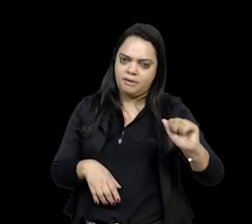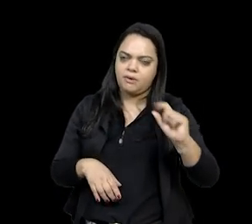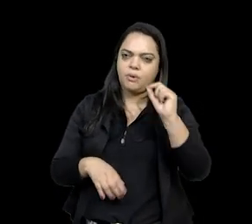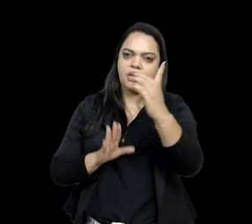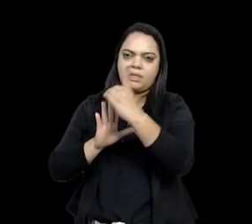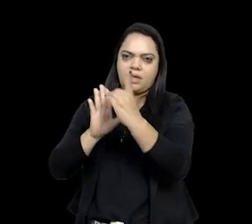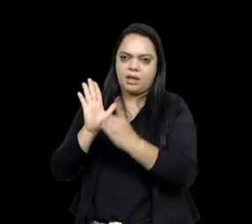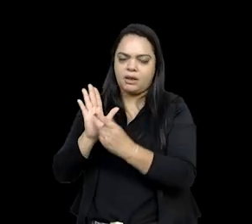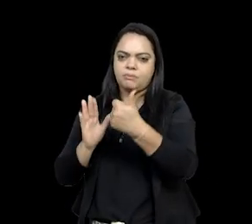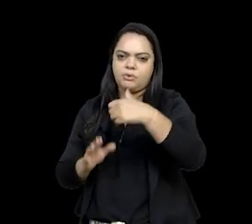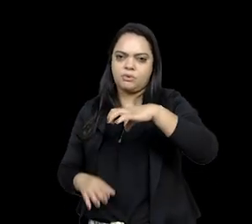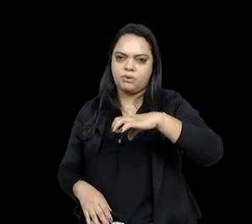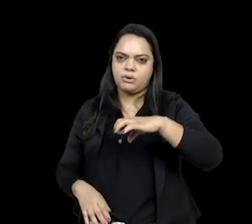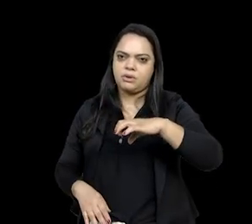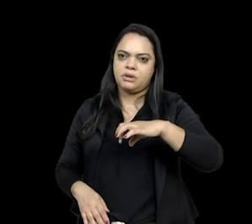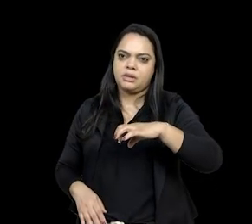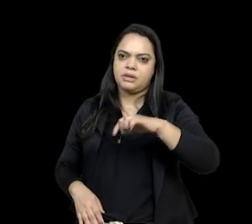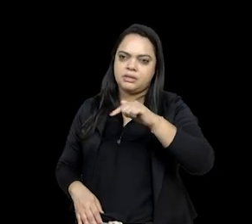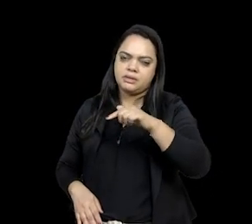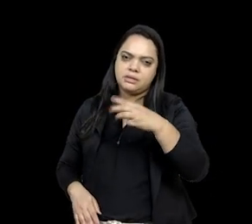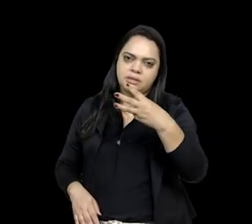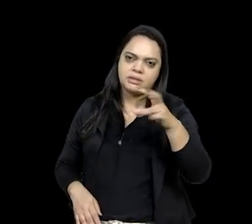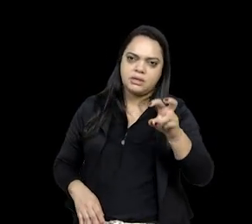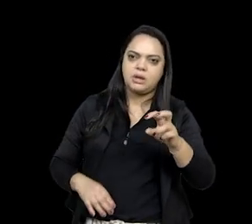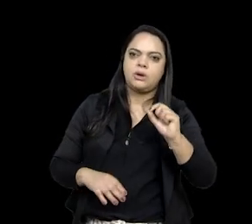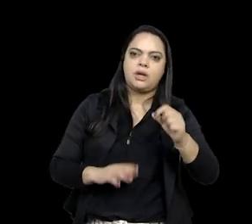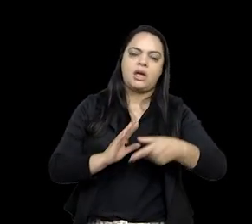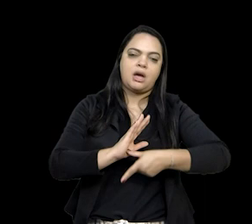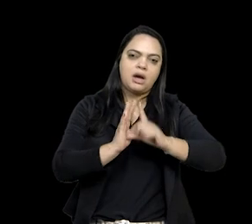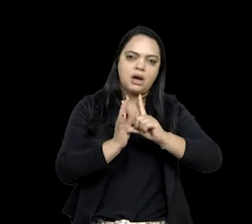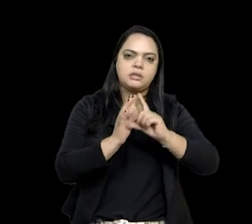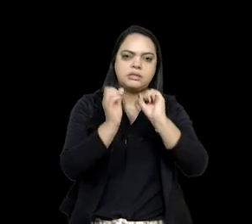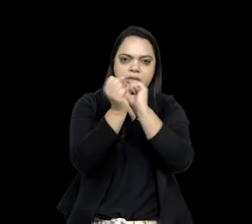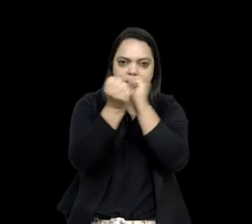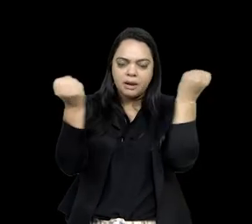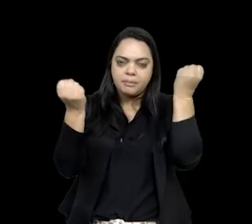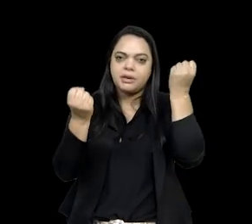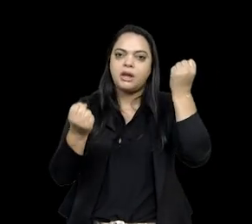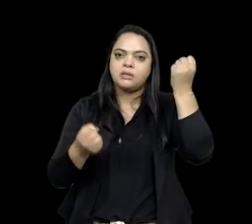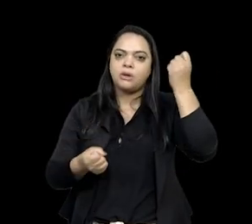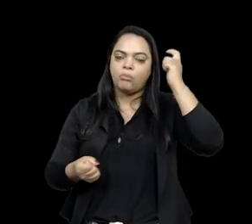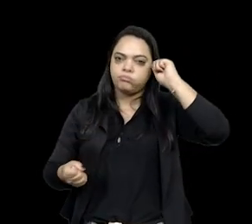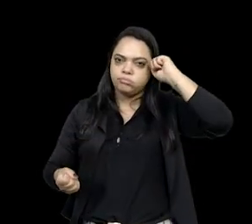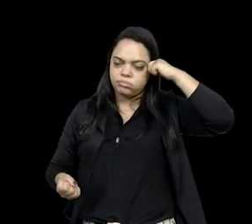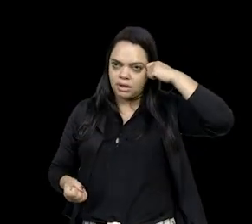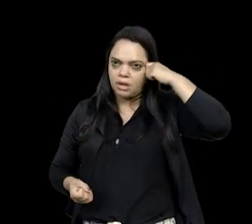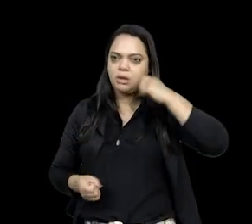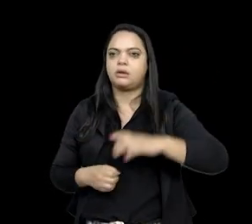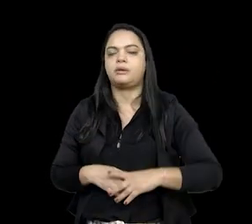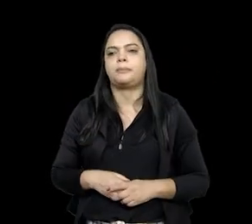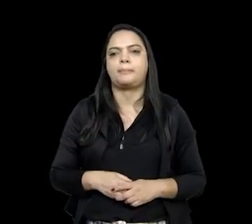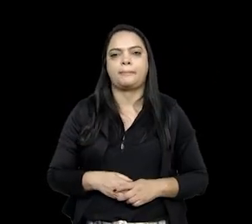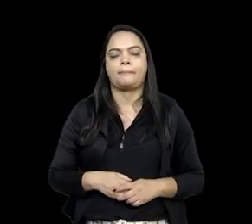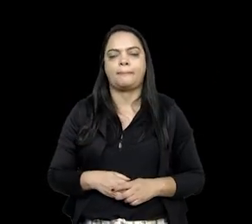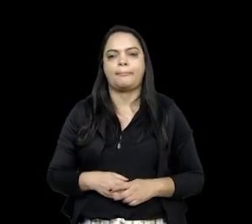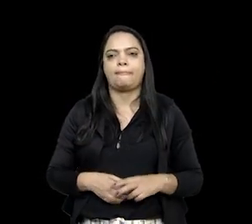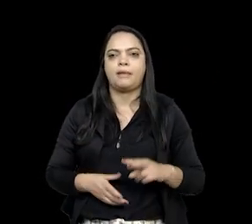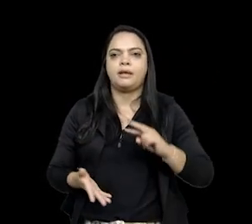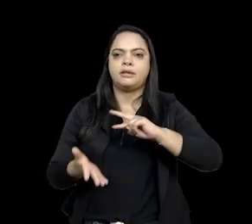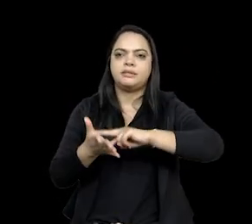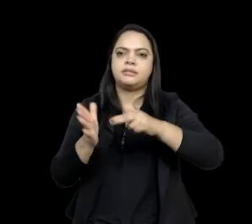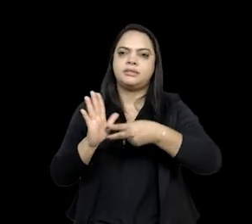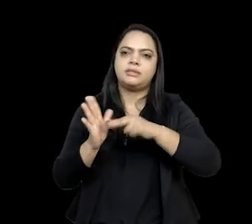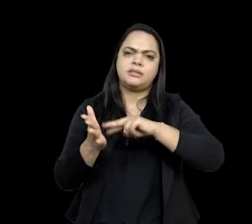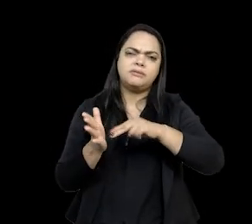130 anos antes da abolição do cativeiro negro, então quer dizer que não se praticava escravidão em relação aos